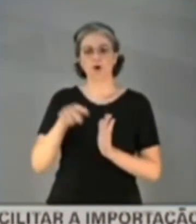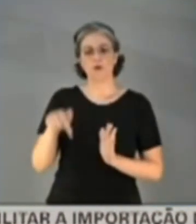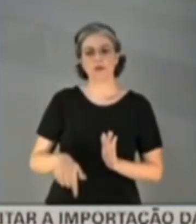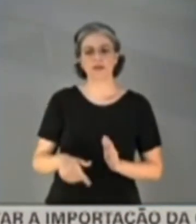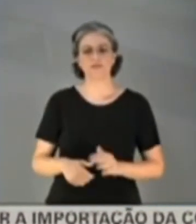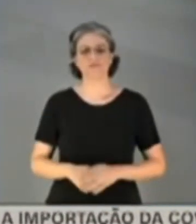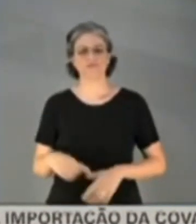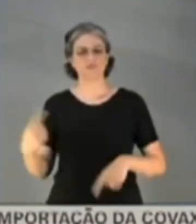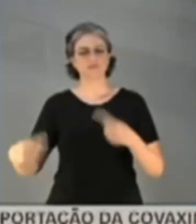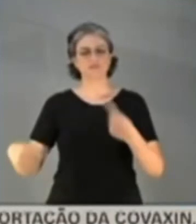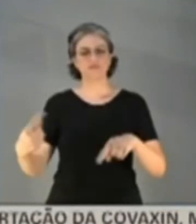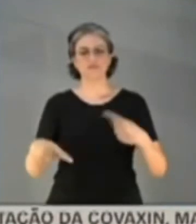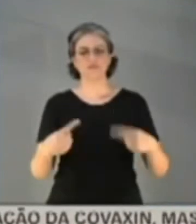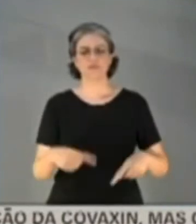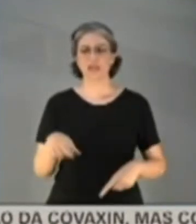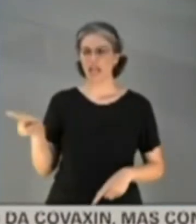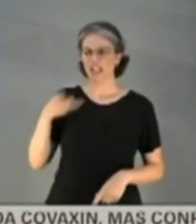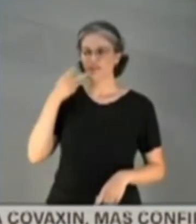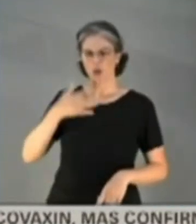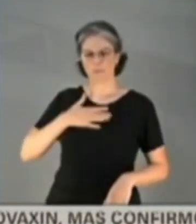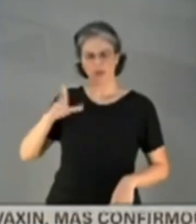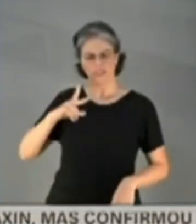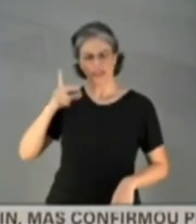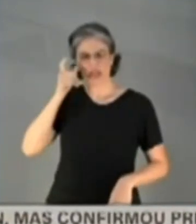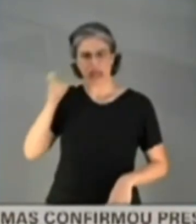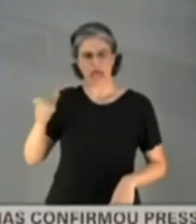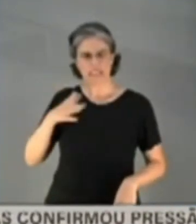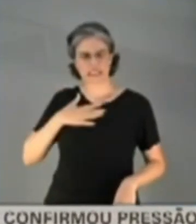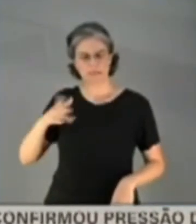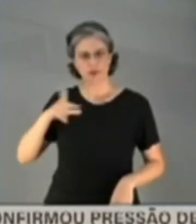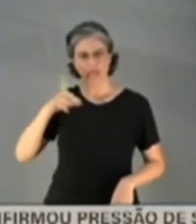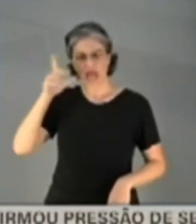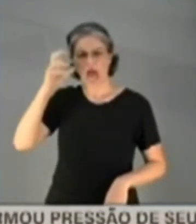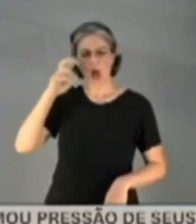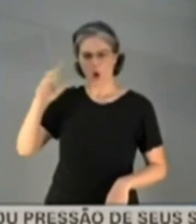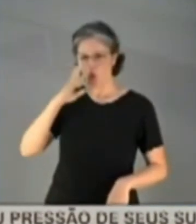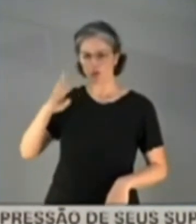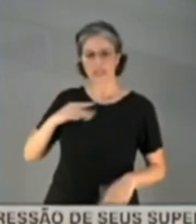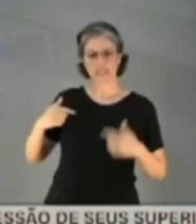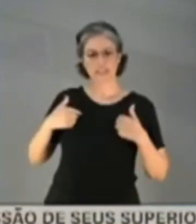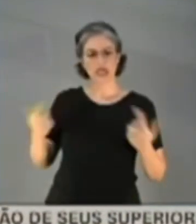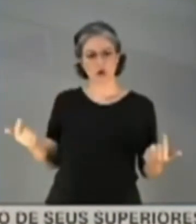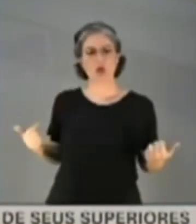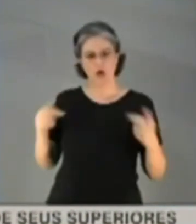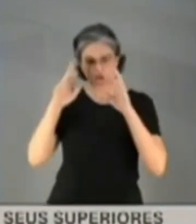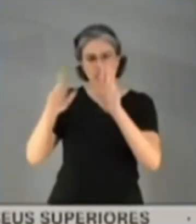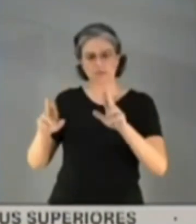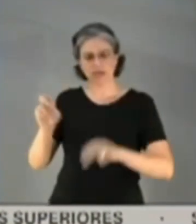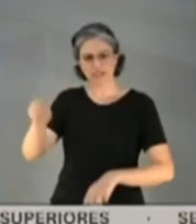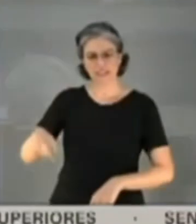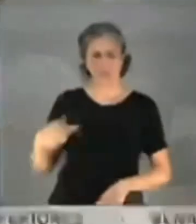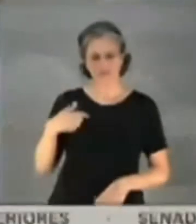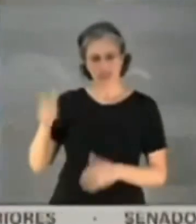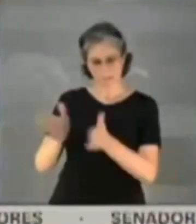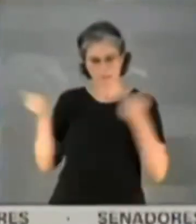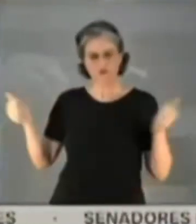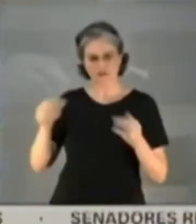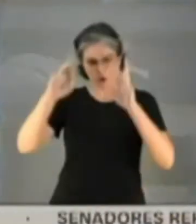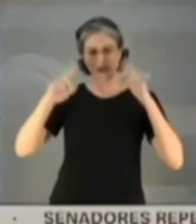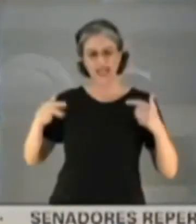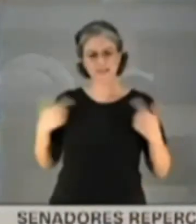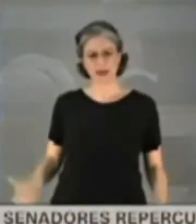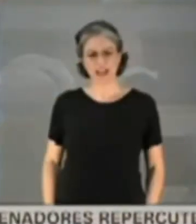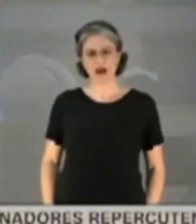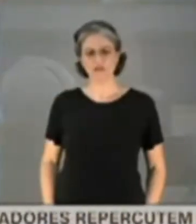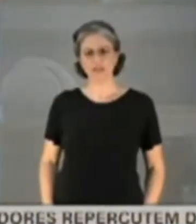ofendido. Acabou de dizer que eu tenho interesses pessoais. Senhor Fernando Bezerra, fico calado. Eu vou respeitar o senhor, se não voltarem, respeito comigo. Ô presidente.